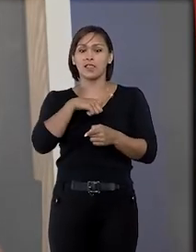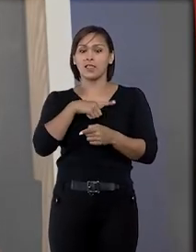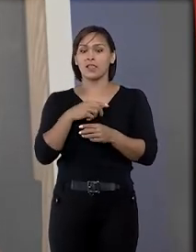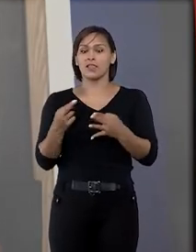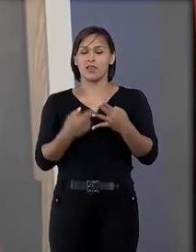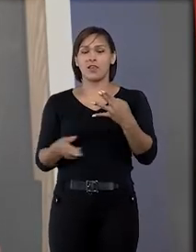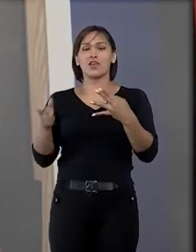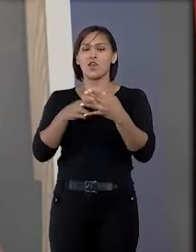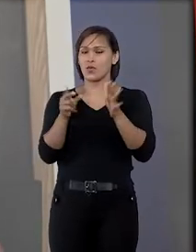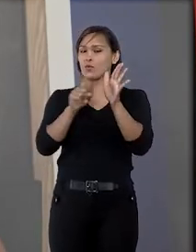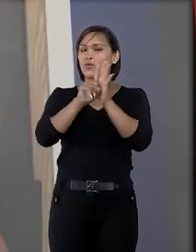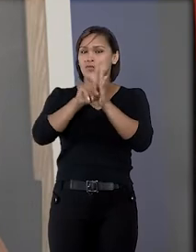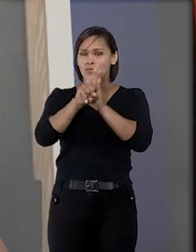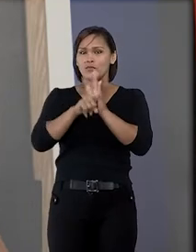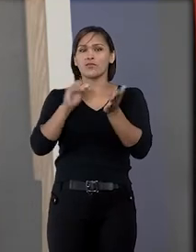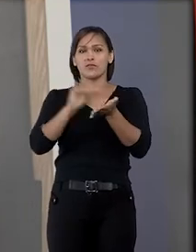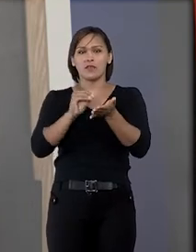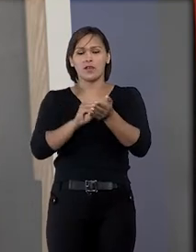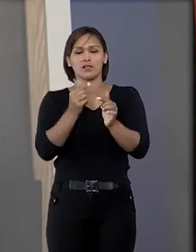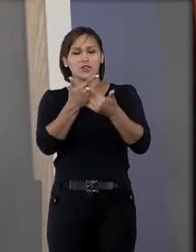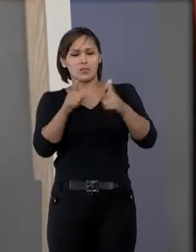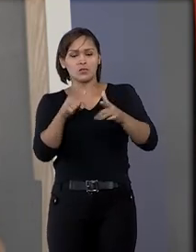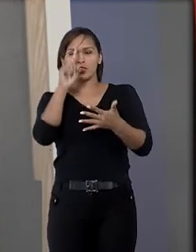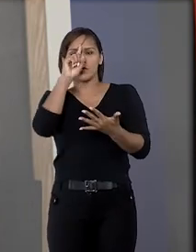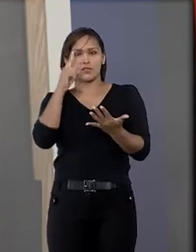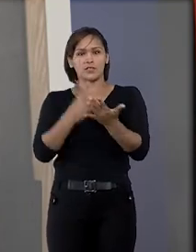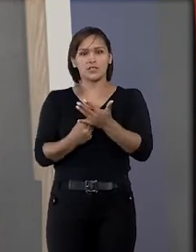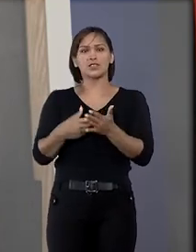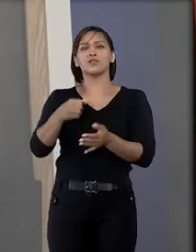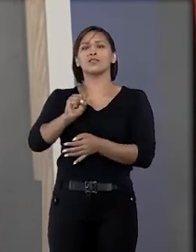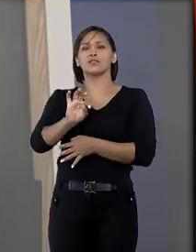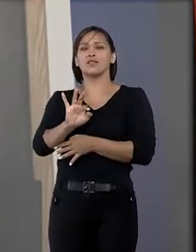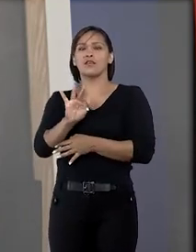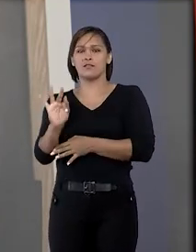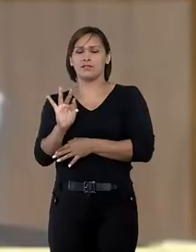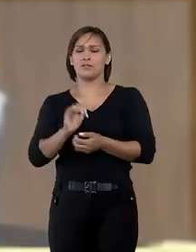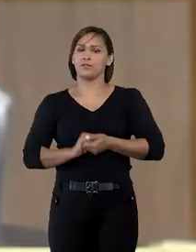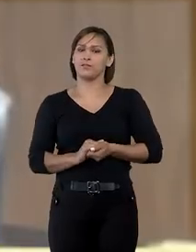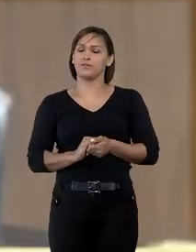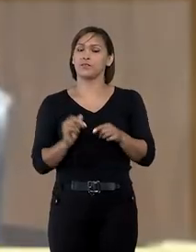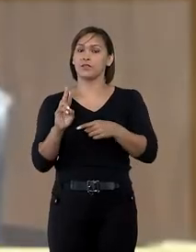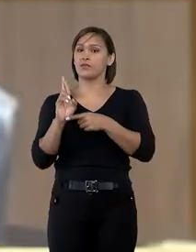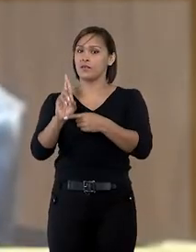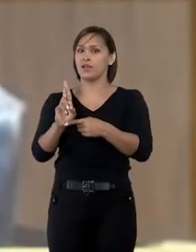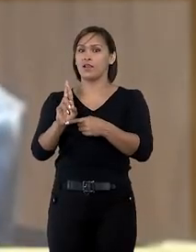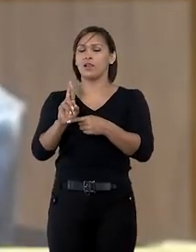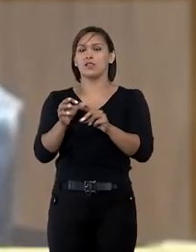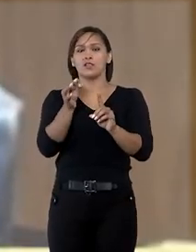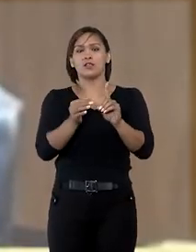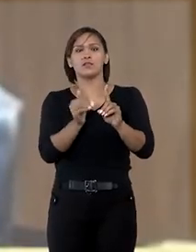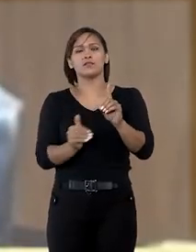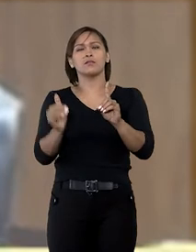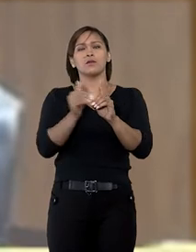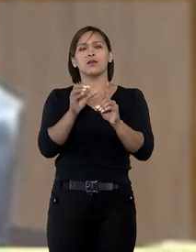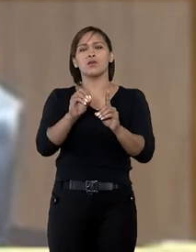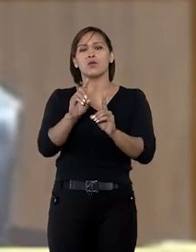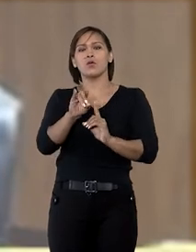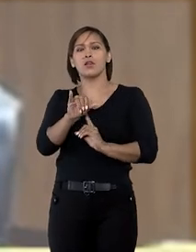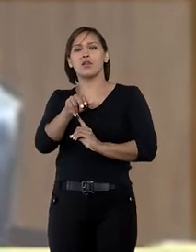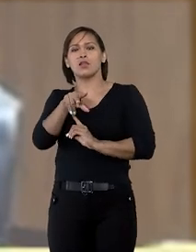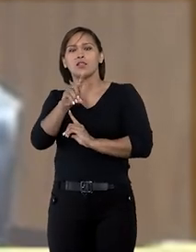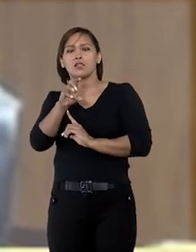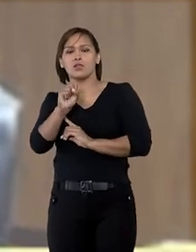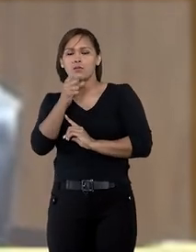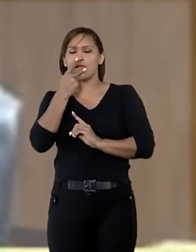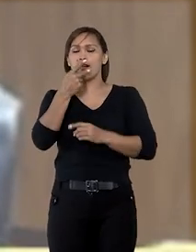recursos pendentes de análise, como já foi decidido pelo Supremo Tribunal Federal. O relator, desembargador convocado Olindo